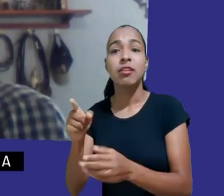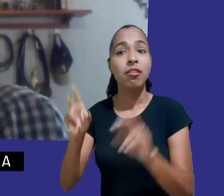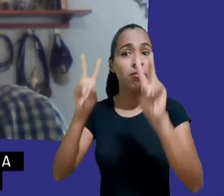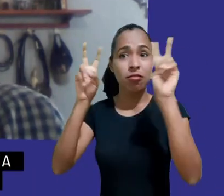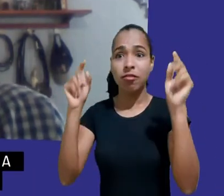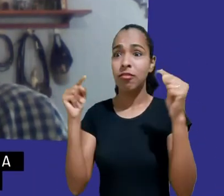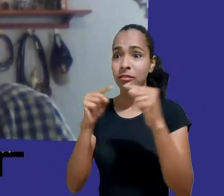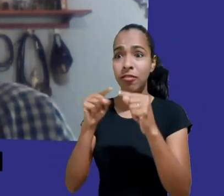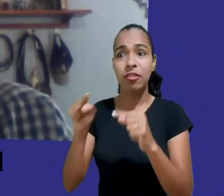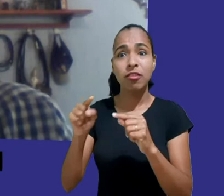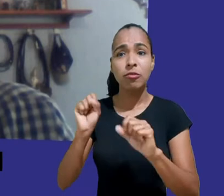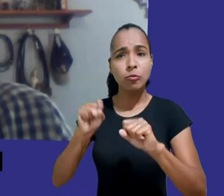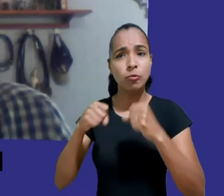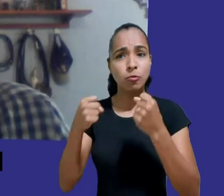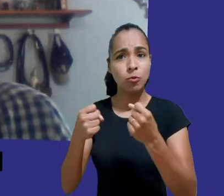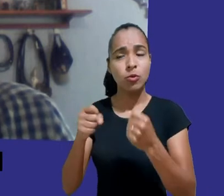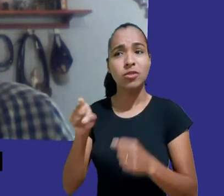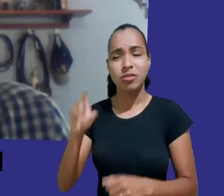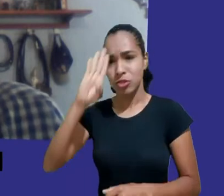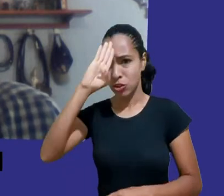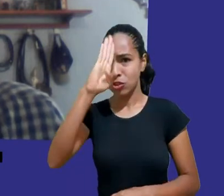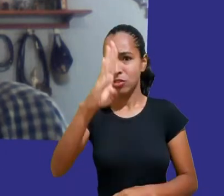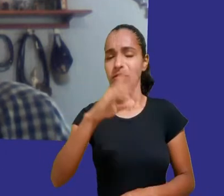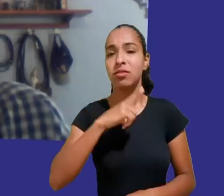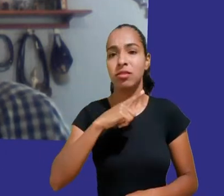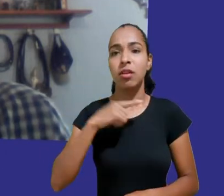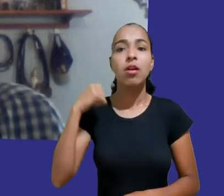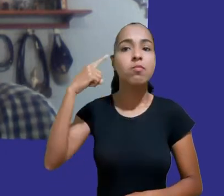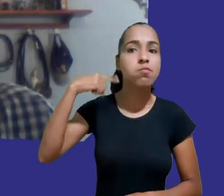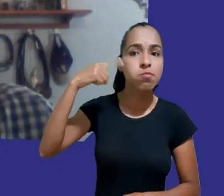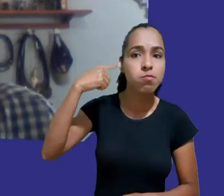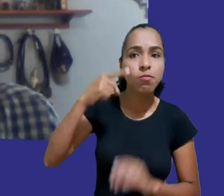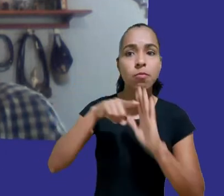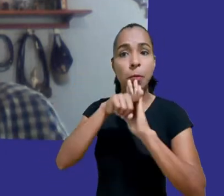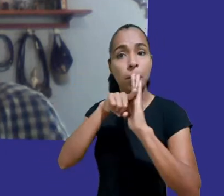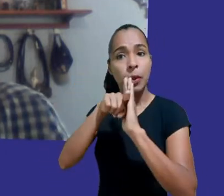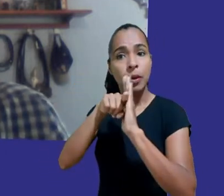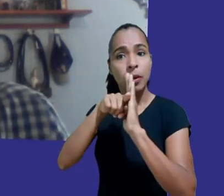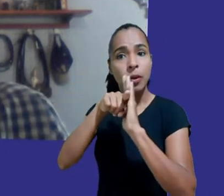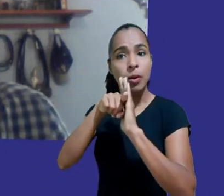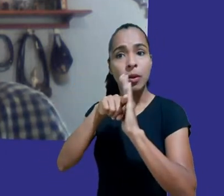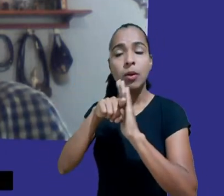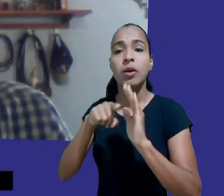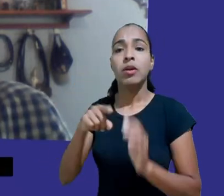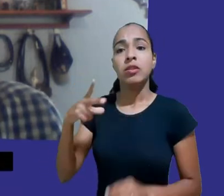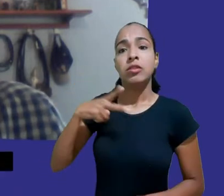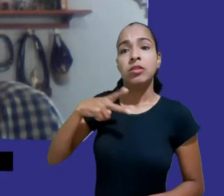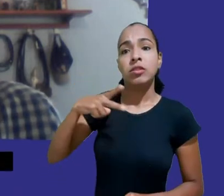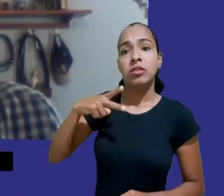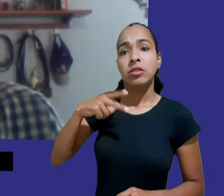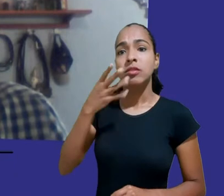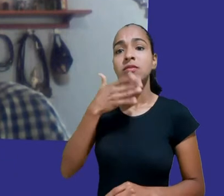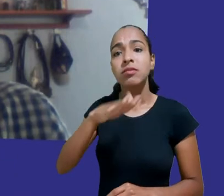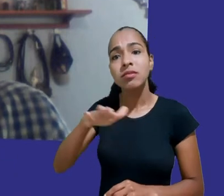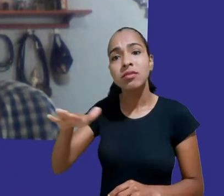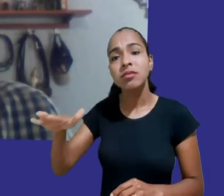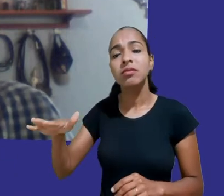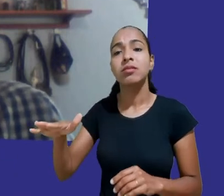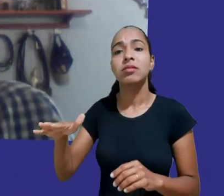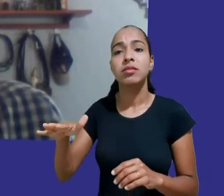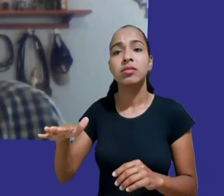direto. Ela é advogada, pesquisadora em temas de proteção de dados pessoais e direitos das crianças e doutorando em direito pela PUC-SP.